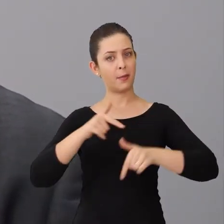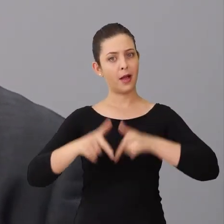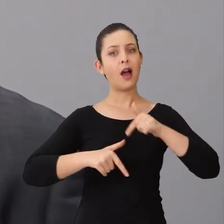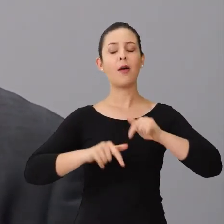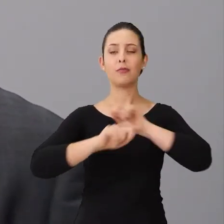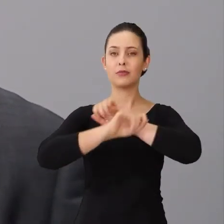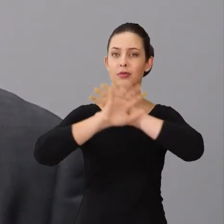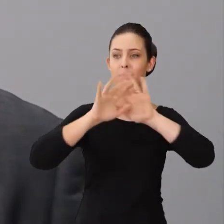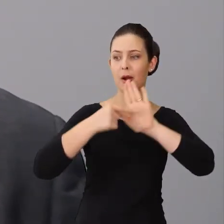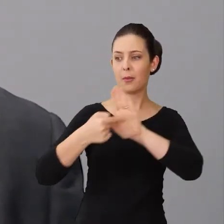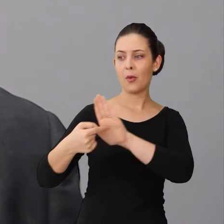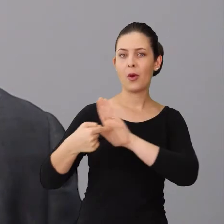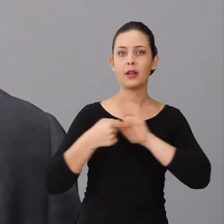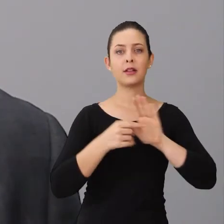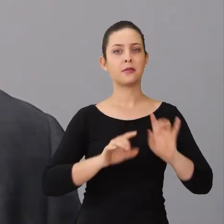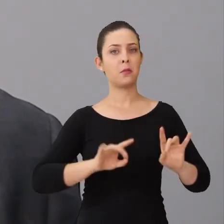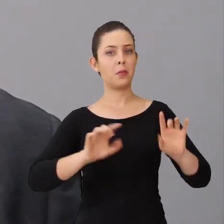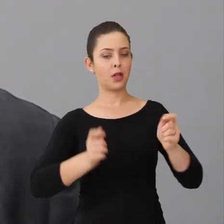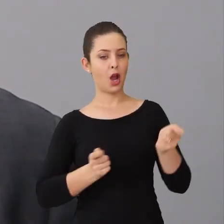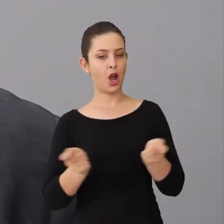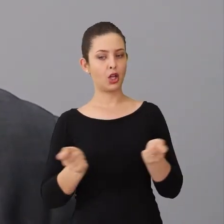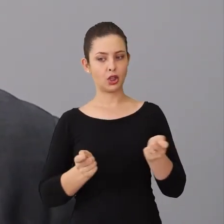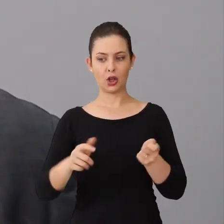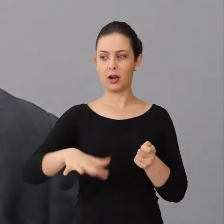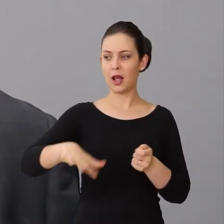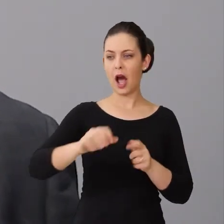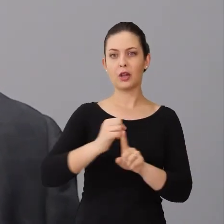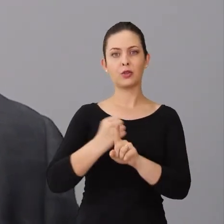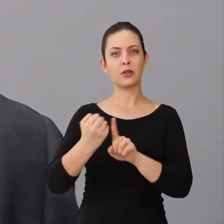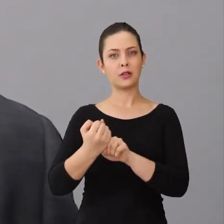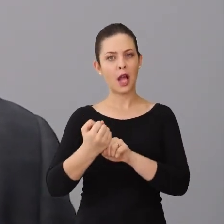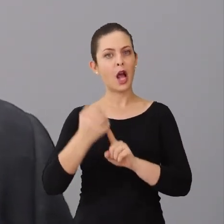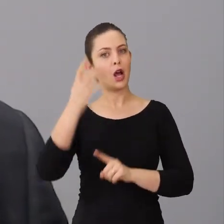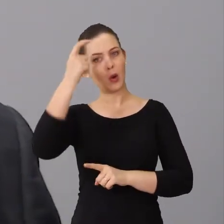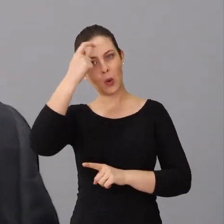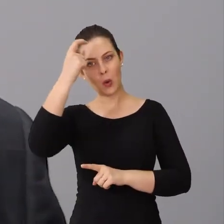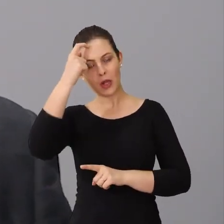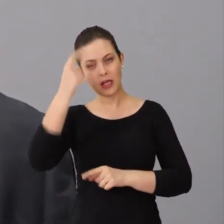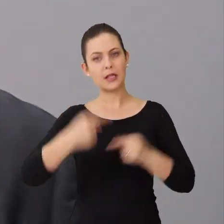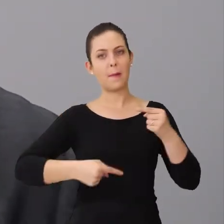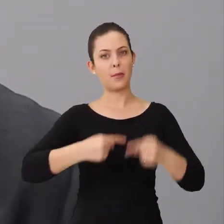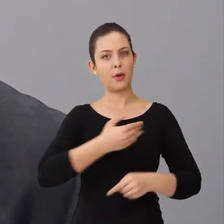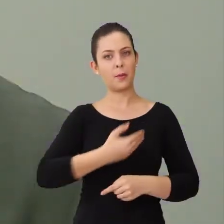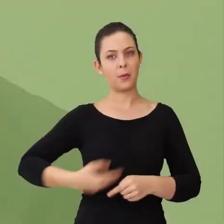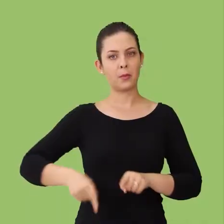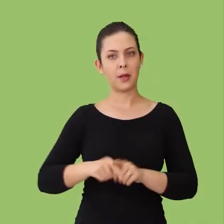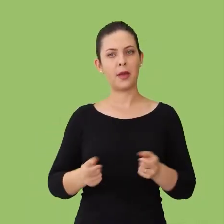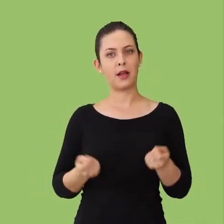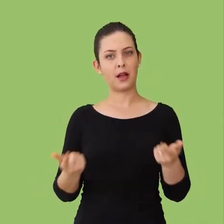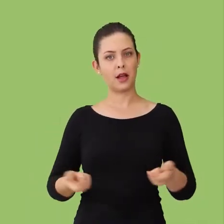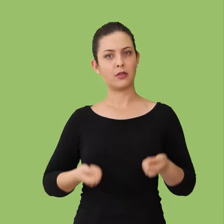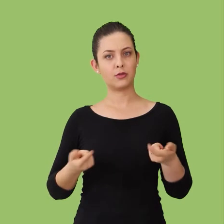transparência e especialmente com o controle da sociedade sobre políticas públicas e gastos públicos.